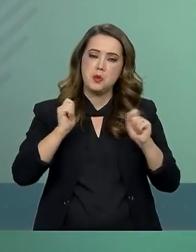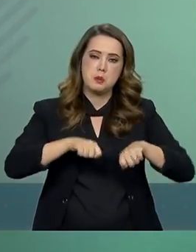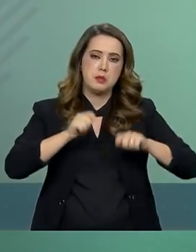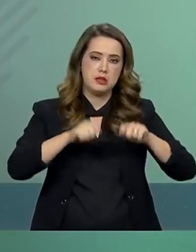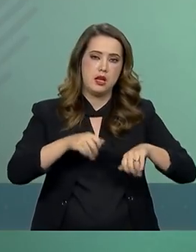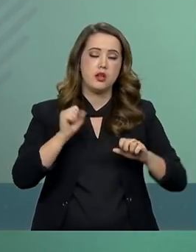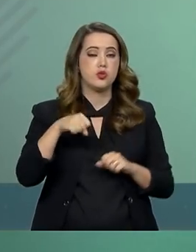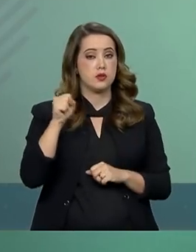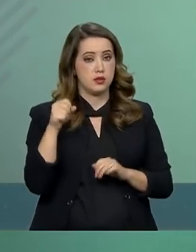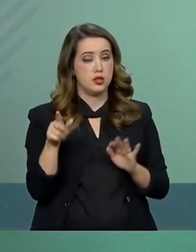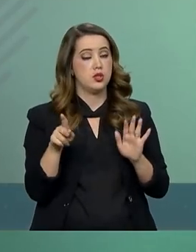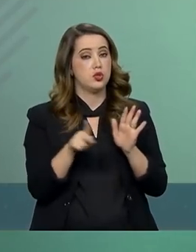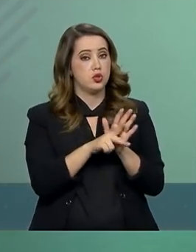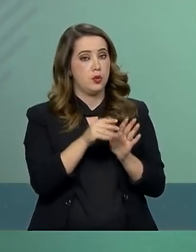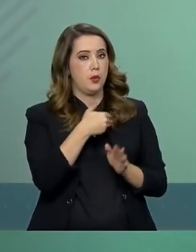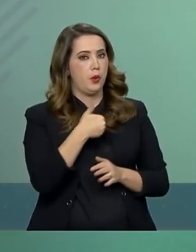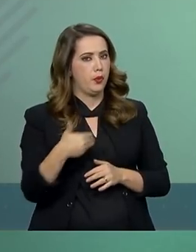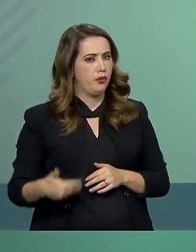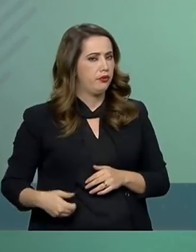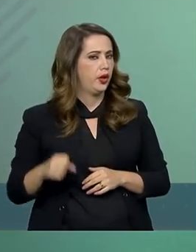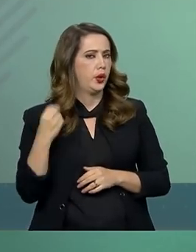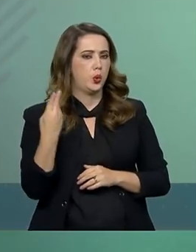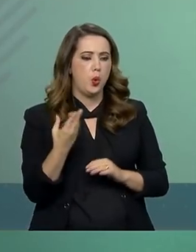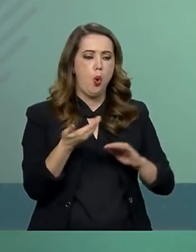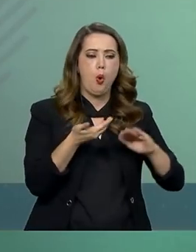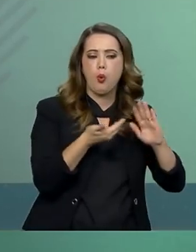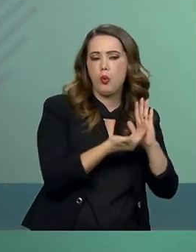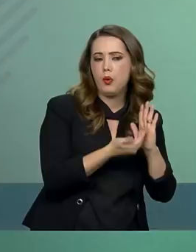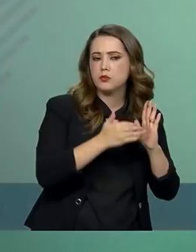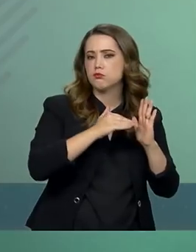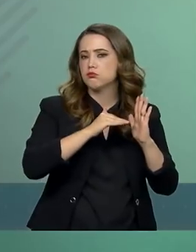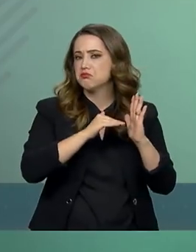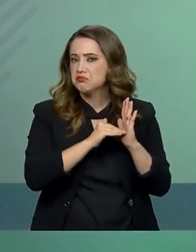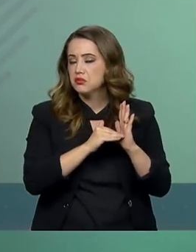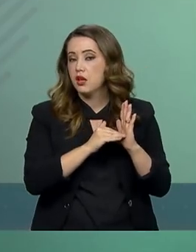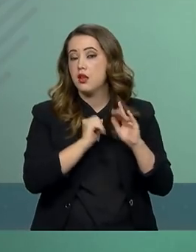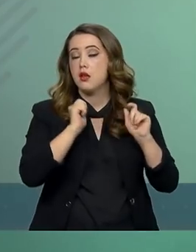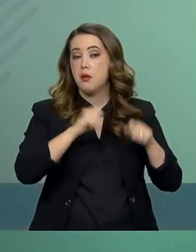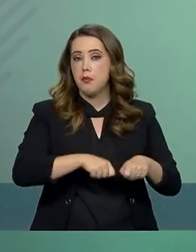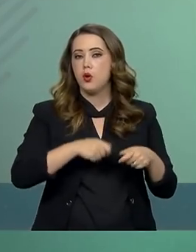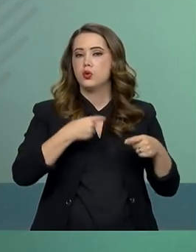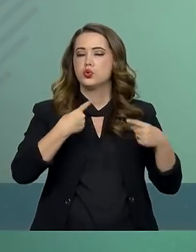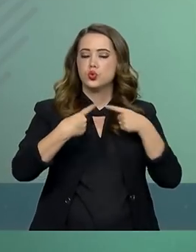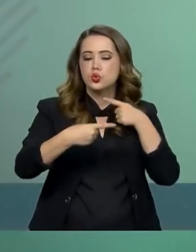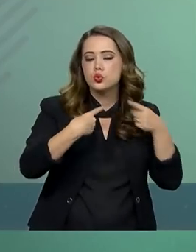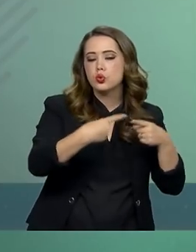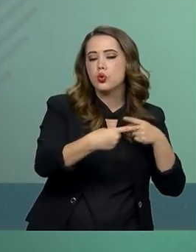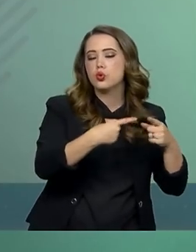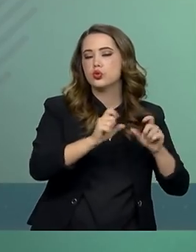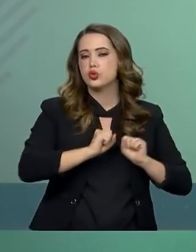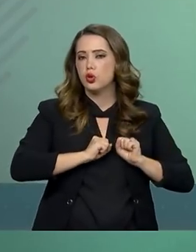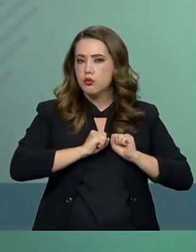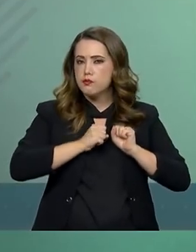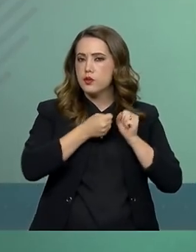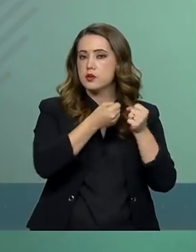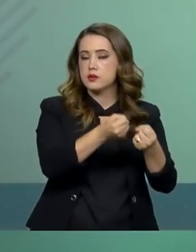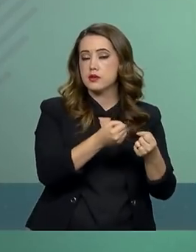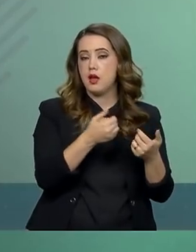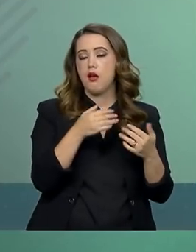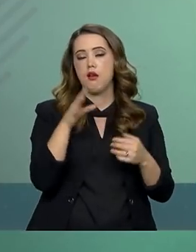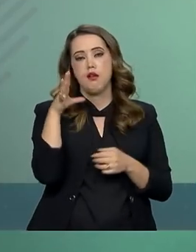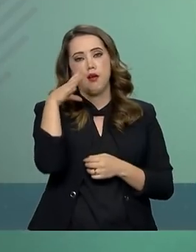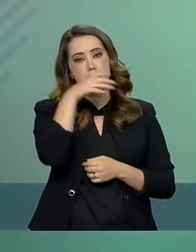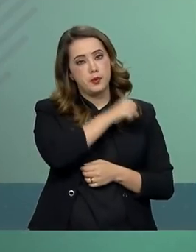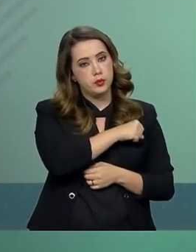e o próprio Senado e o próprio Congresso estão dispostos a batalhar o mais pronto